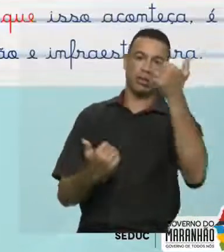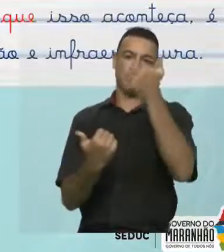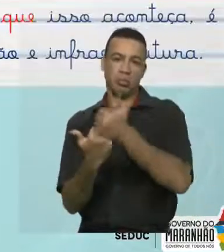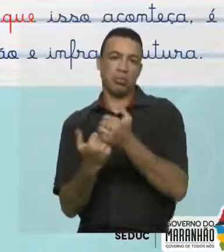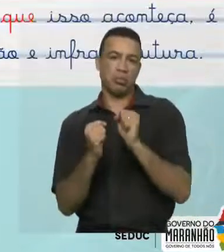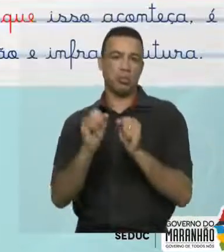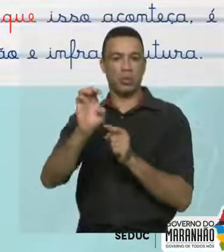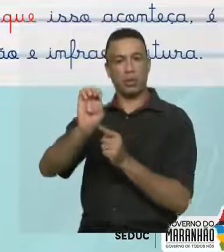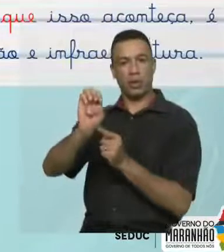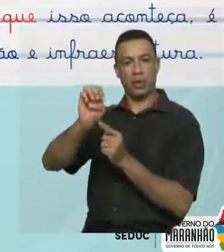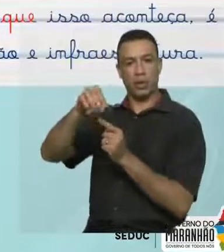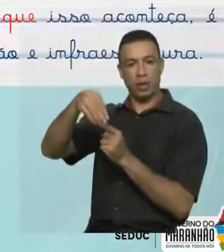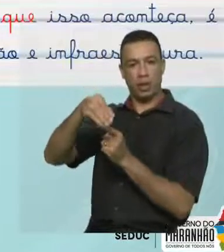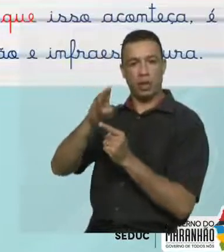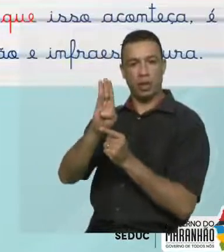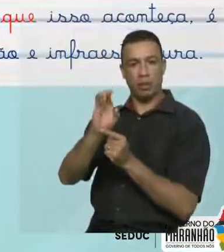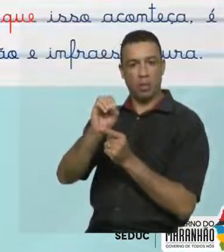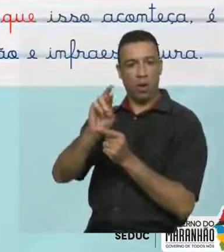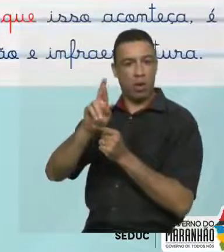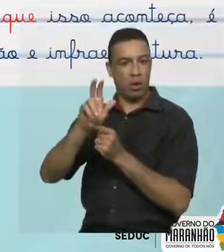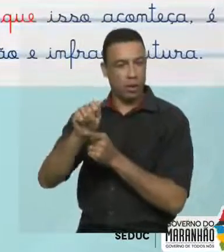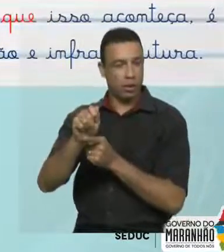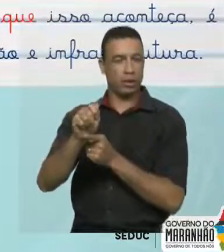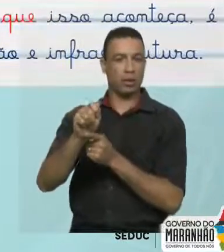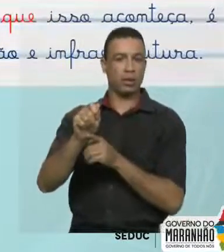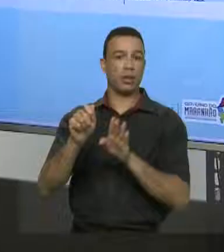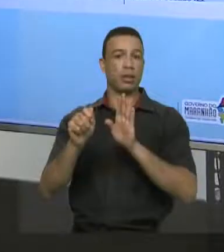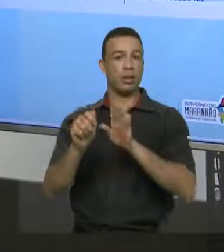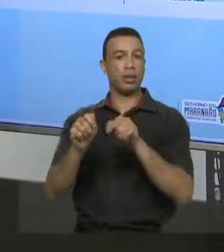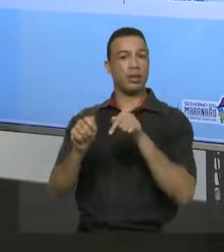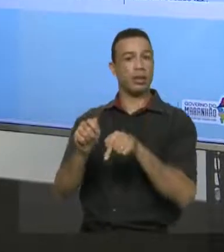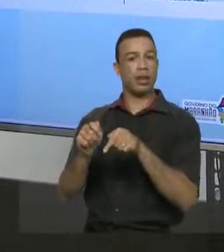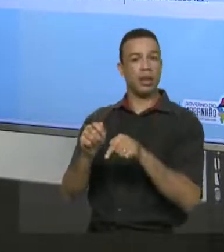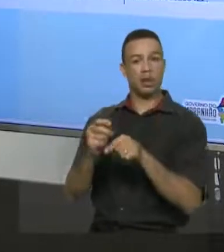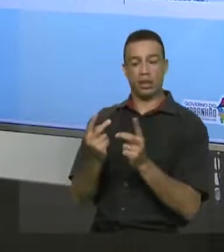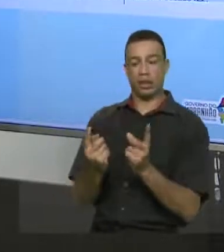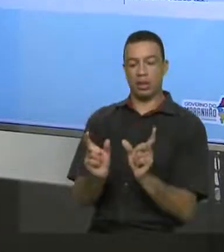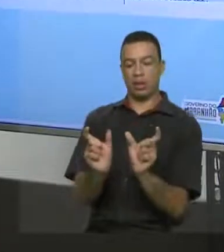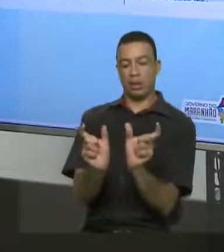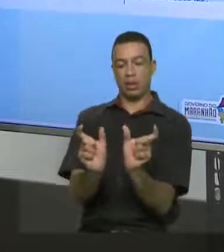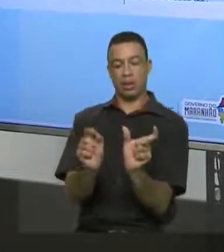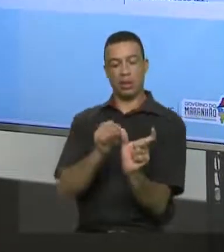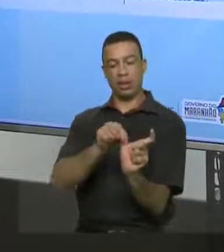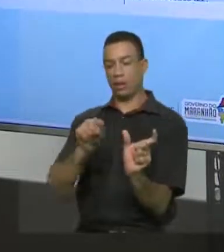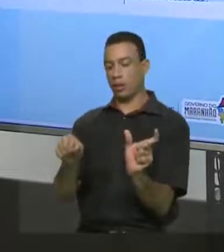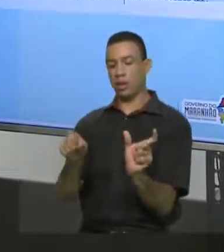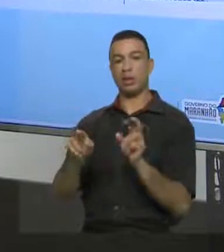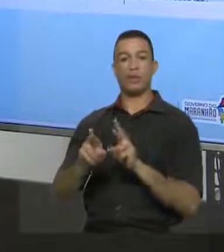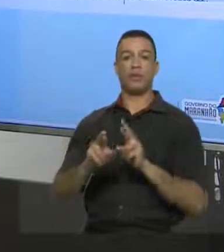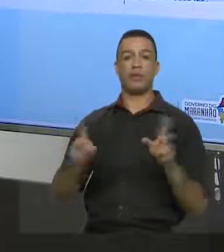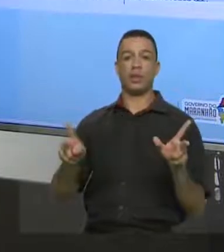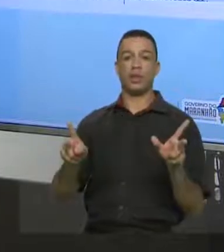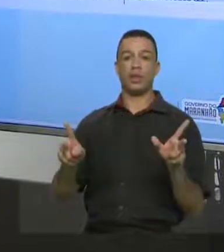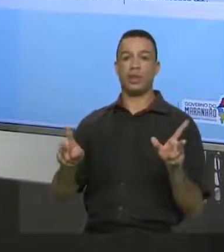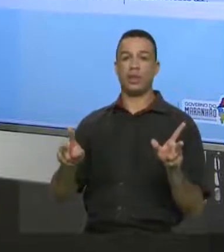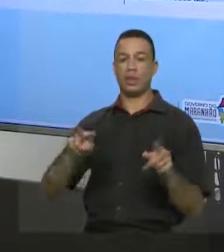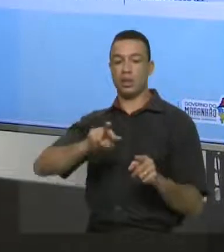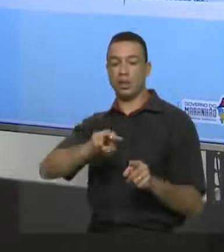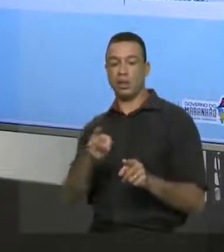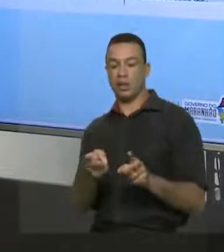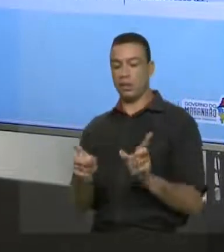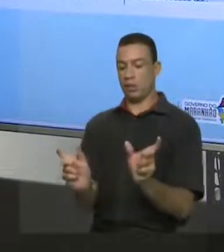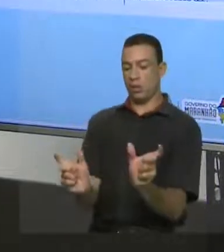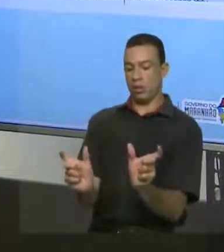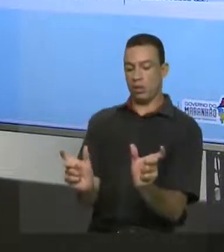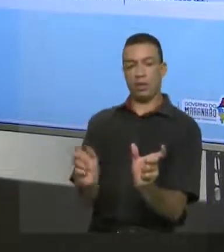Tenham sido fundamentais. Então, você está admitindo duas ideias contrárias, certo? Embora, então, estou diante da ideia